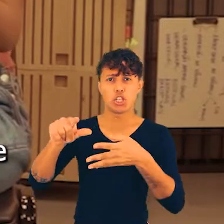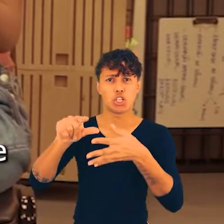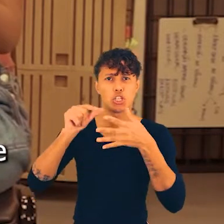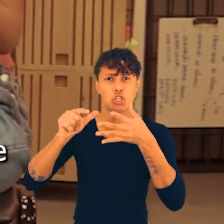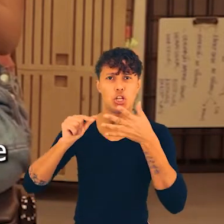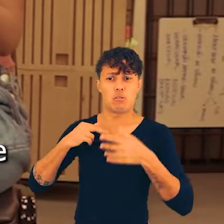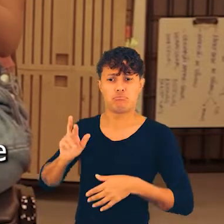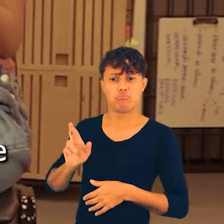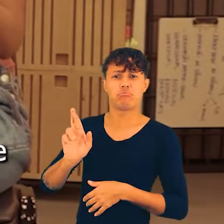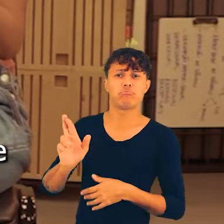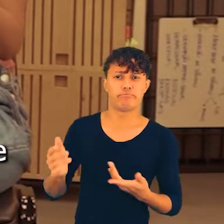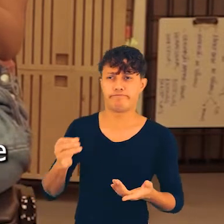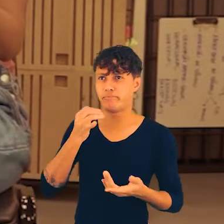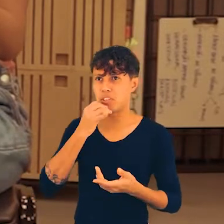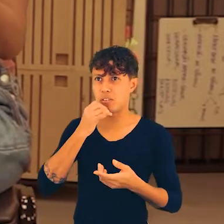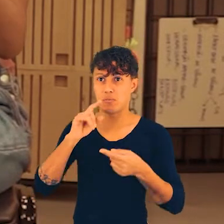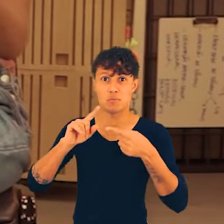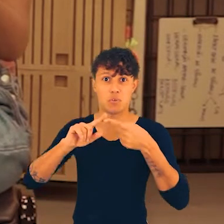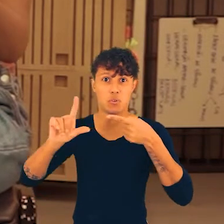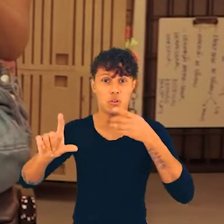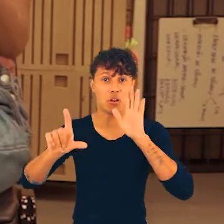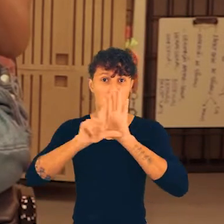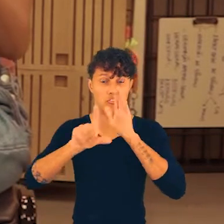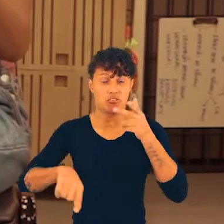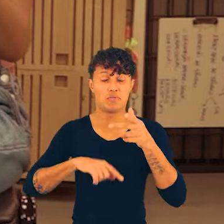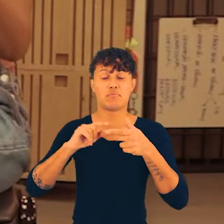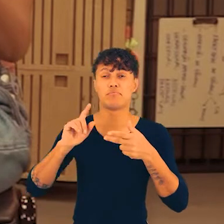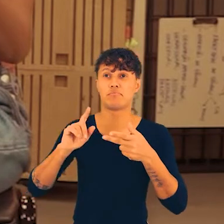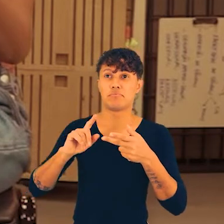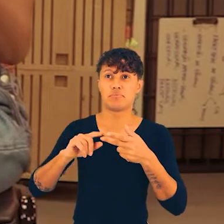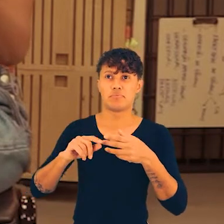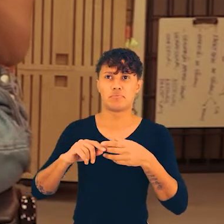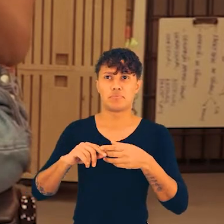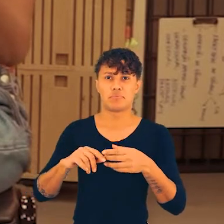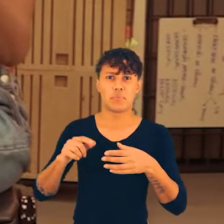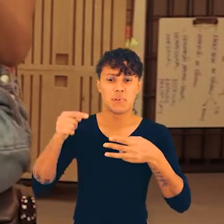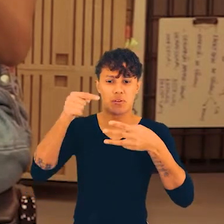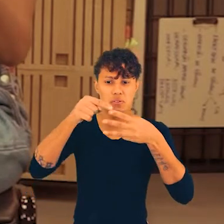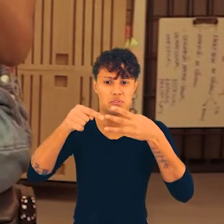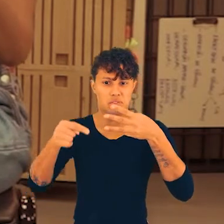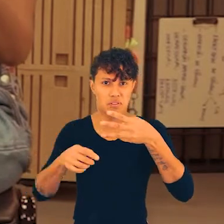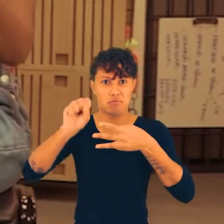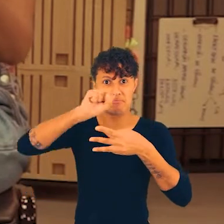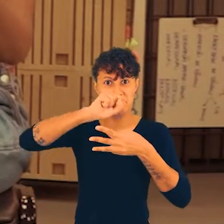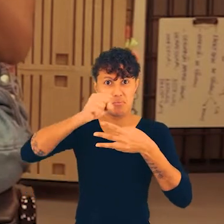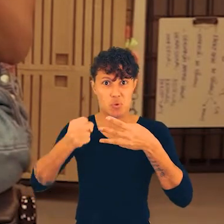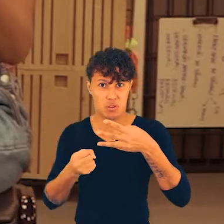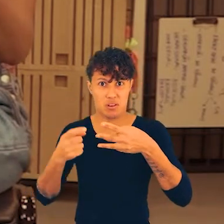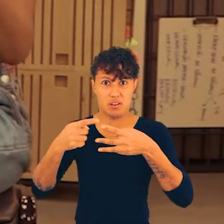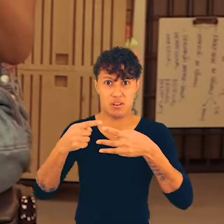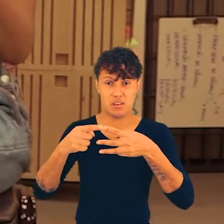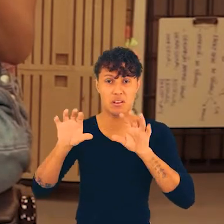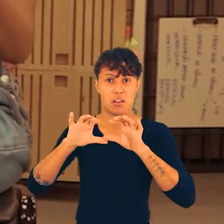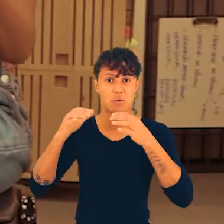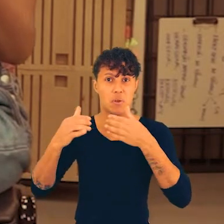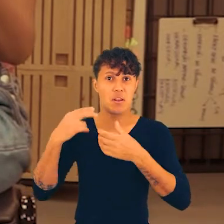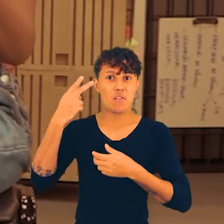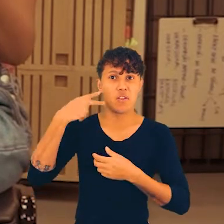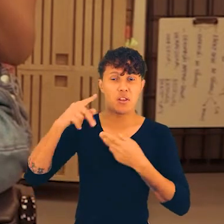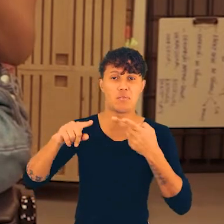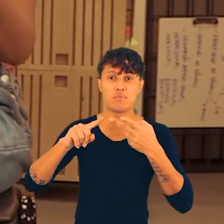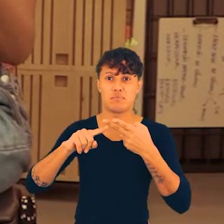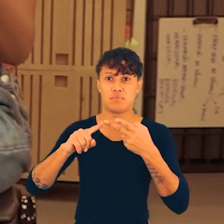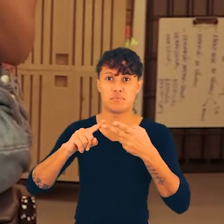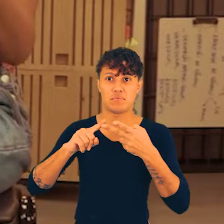pode escolher as nossas representações. Eu estou falando do legislativo, né, nos três entes federados. A Câmara